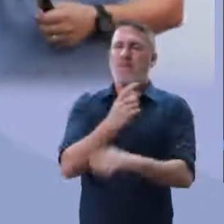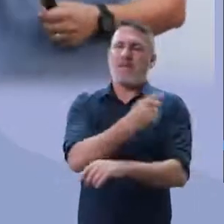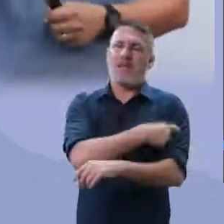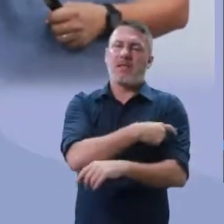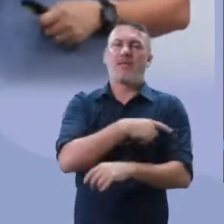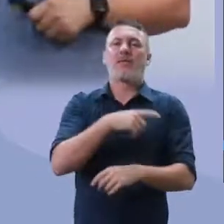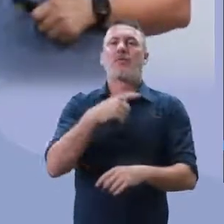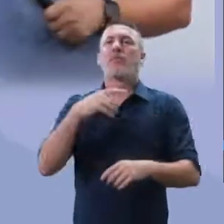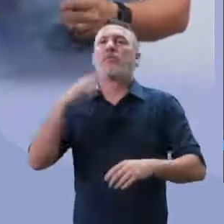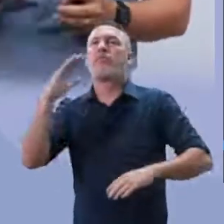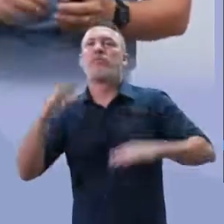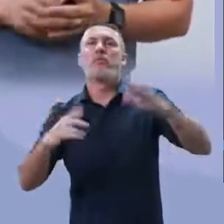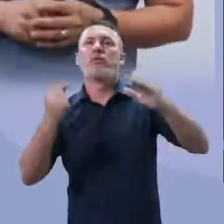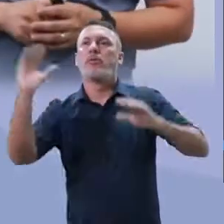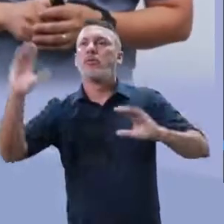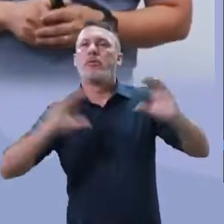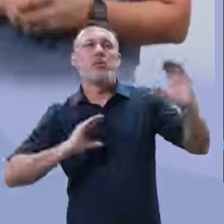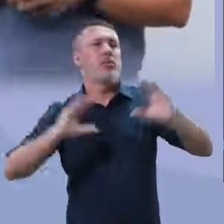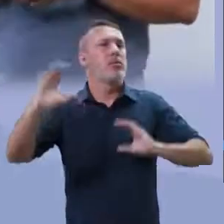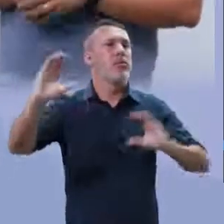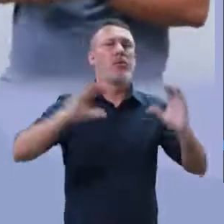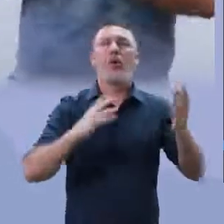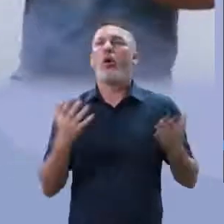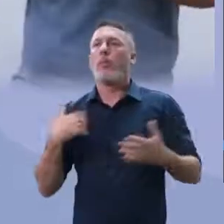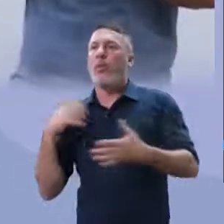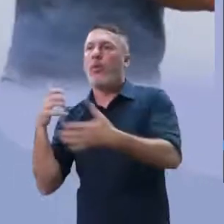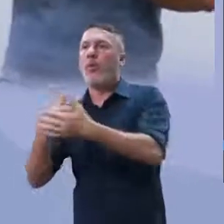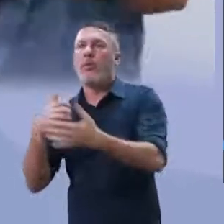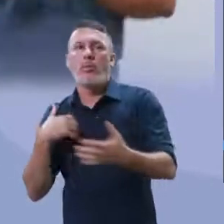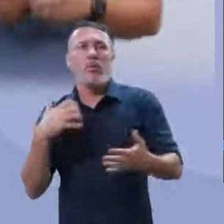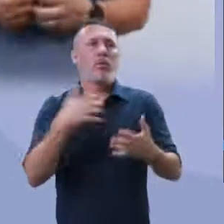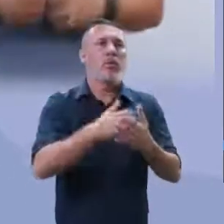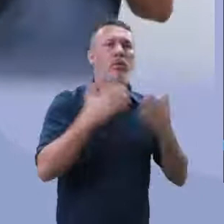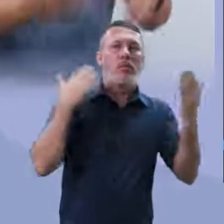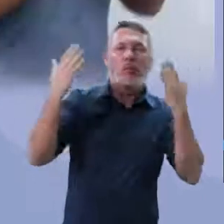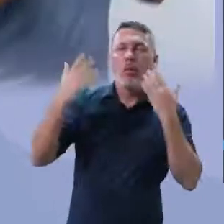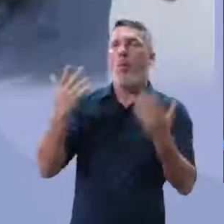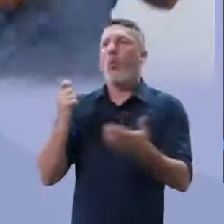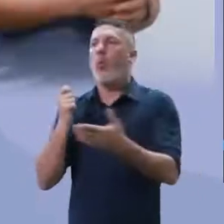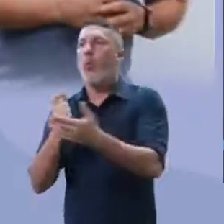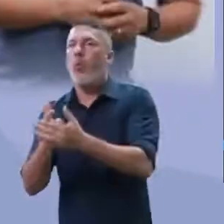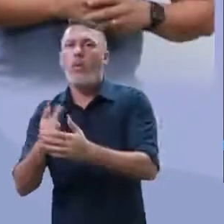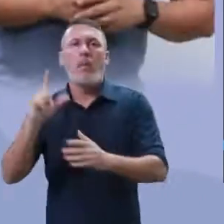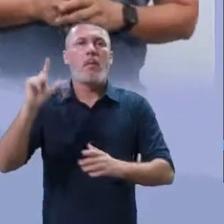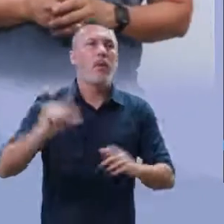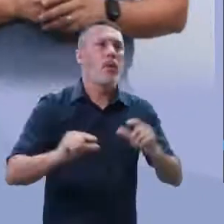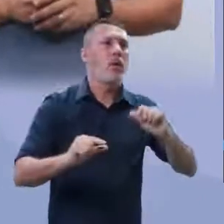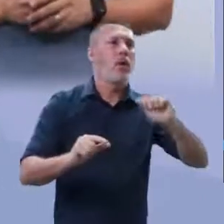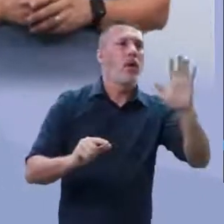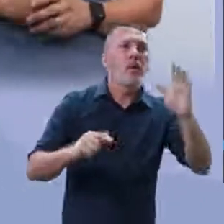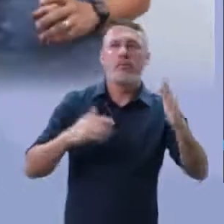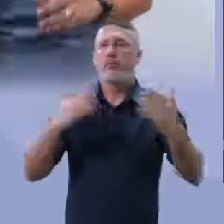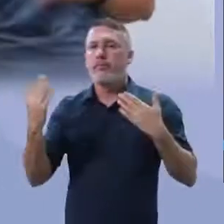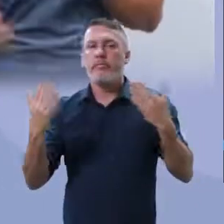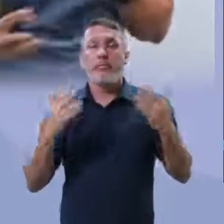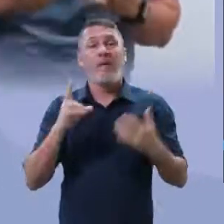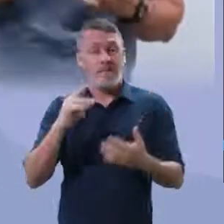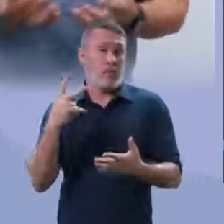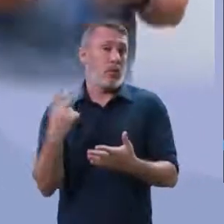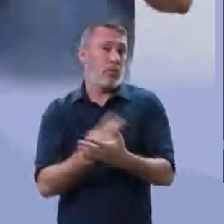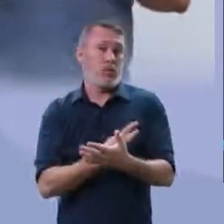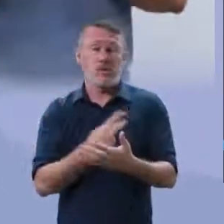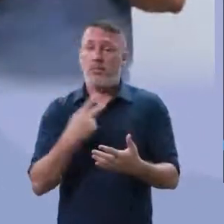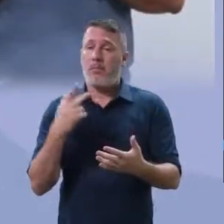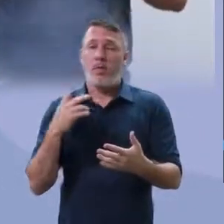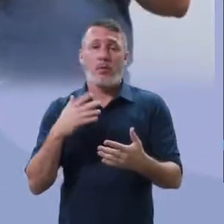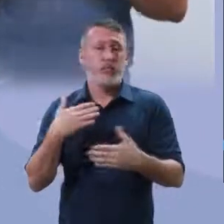Brasil, comprou, não sei quantos milhões de doses. E a gente fica esperando quando que o nosso vai comprar ou quando que o outro vai comprar. Então, é